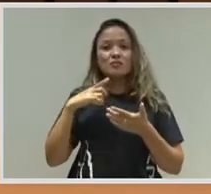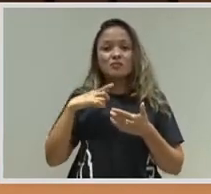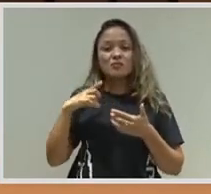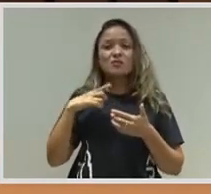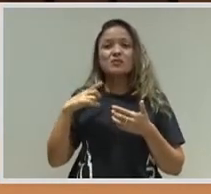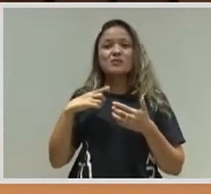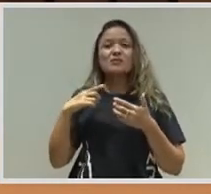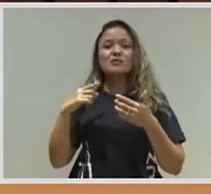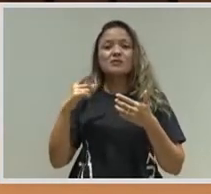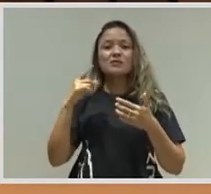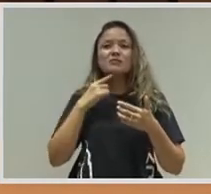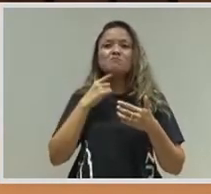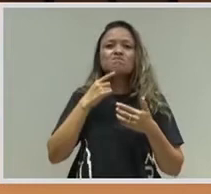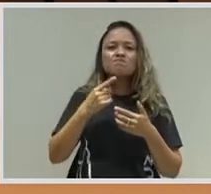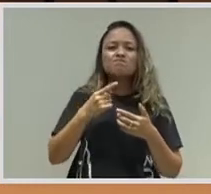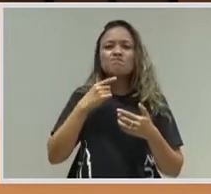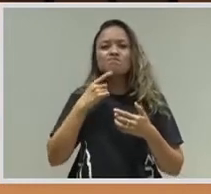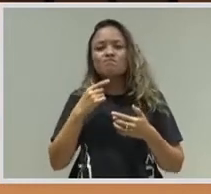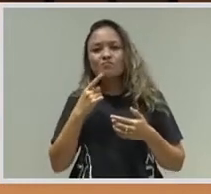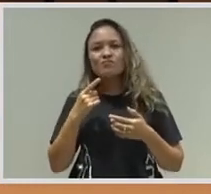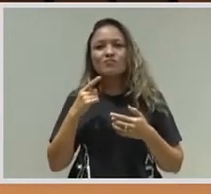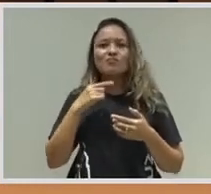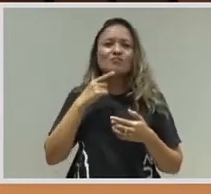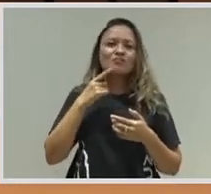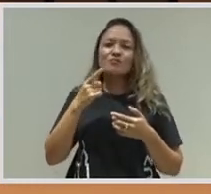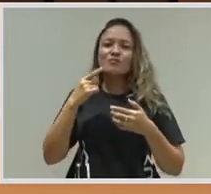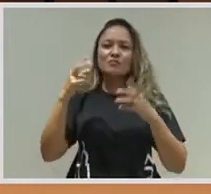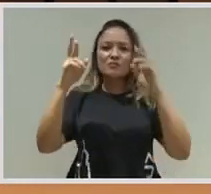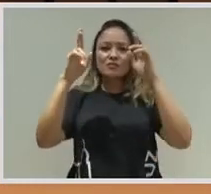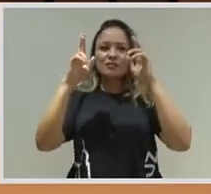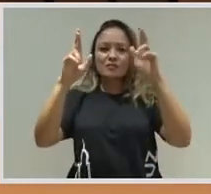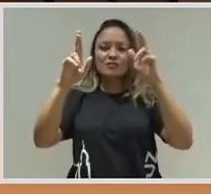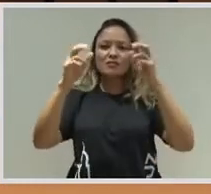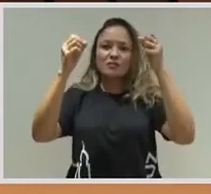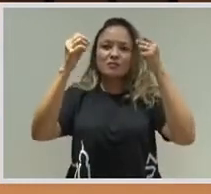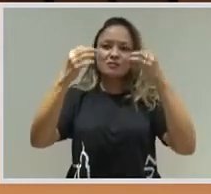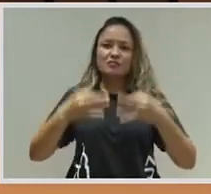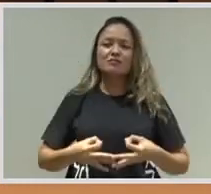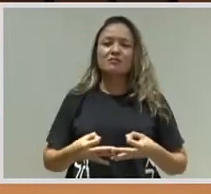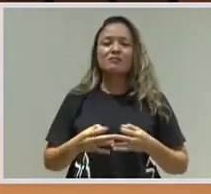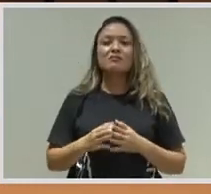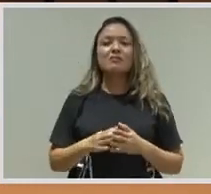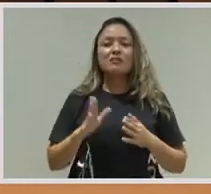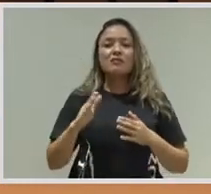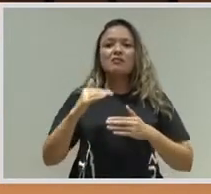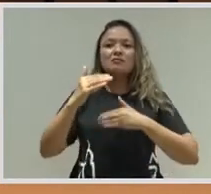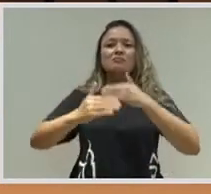O que vacinação?